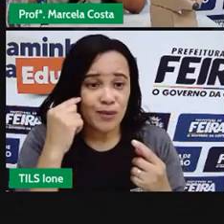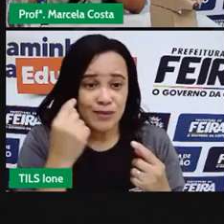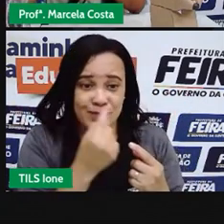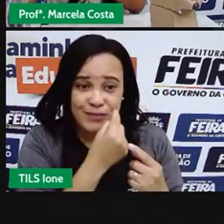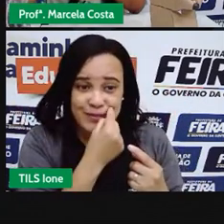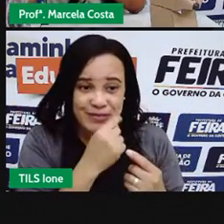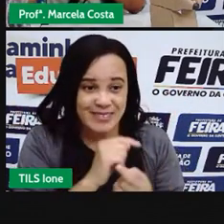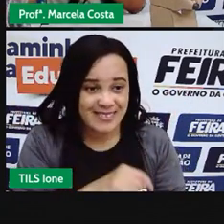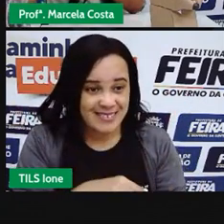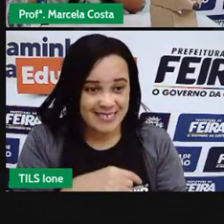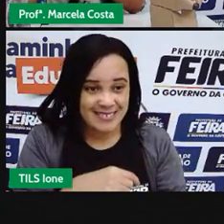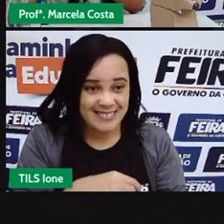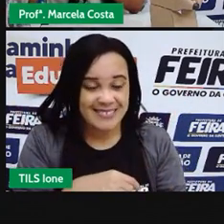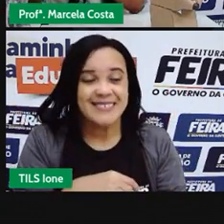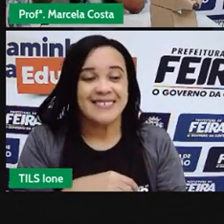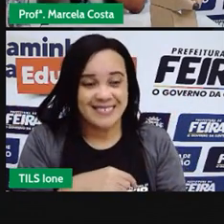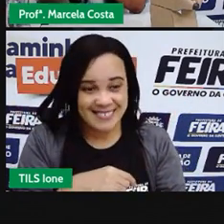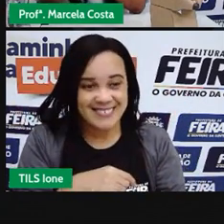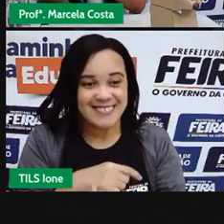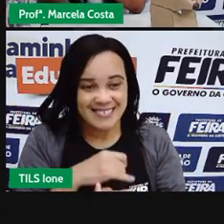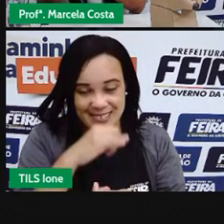porquinho.